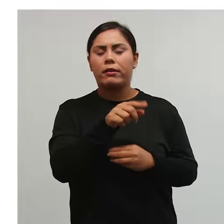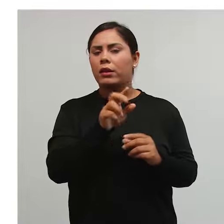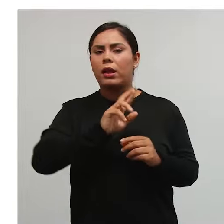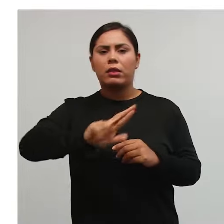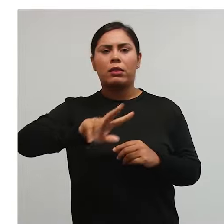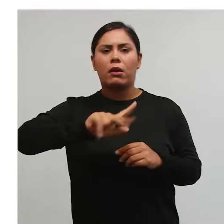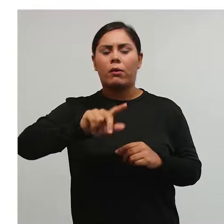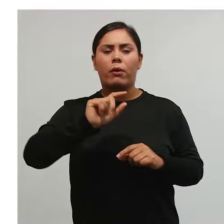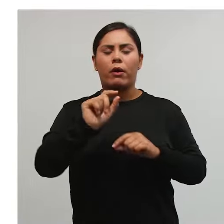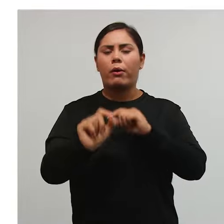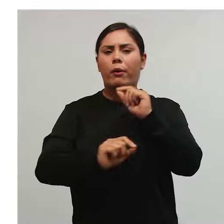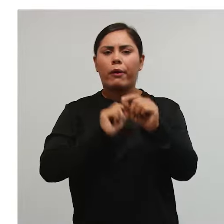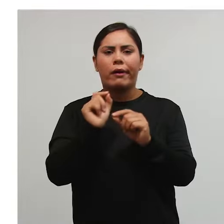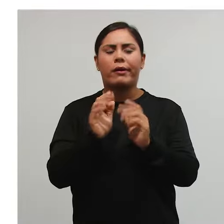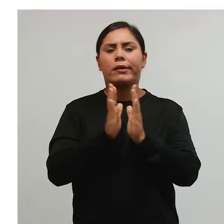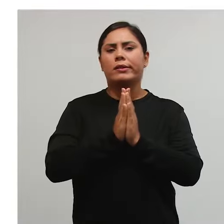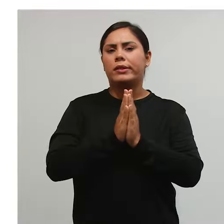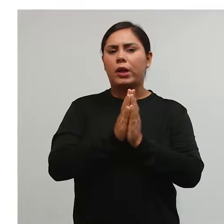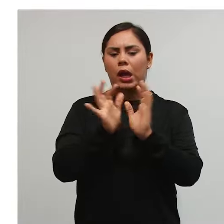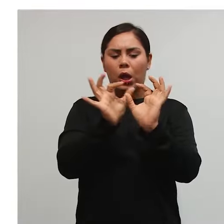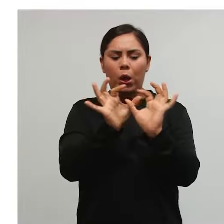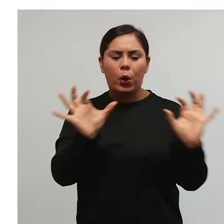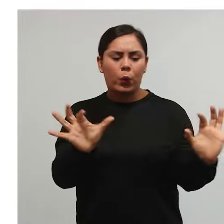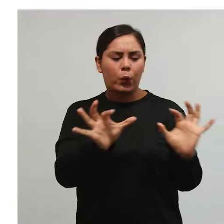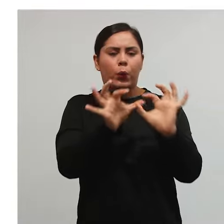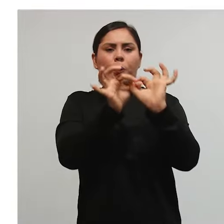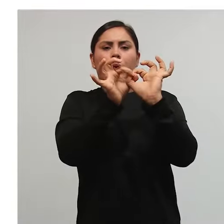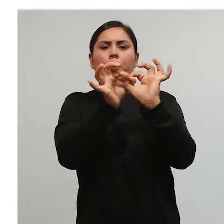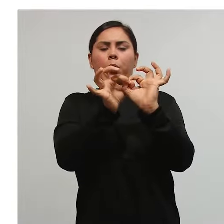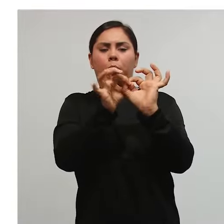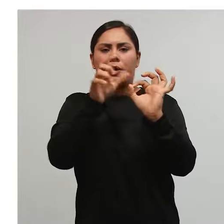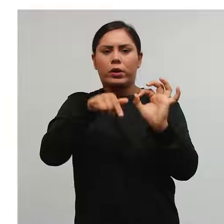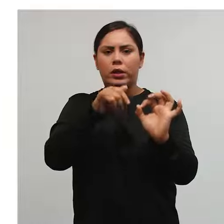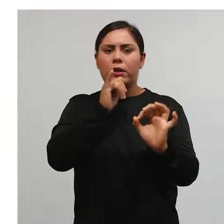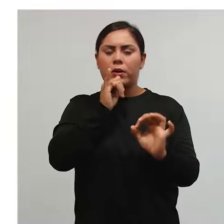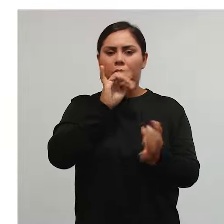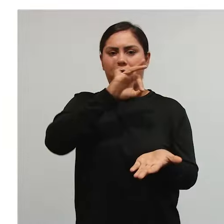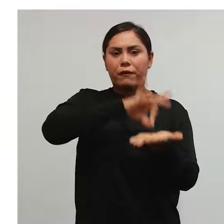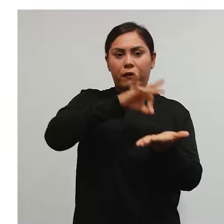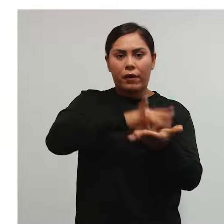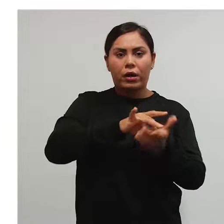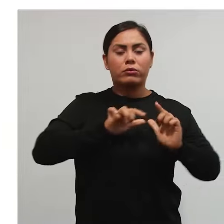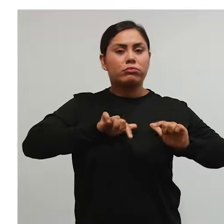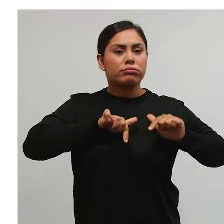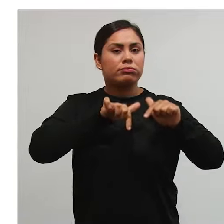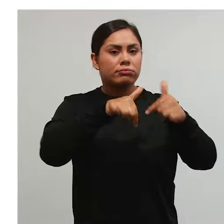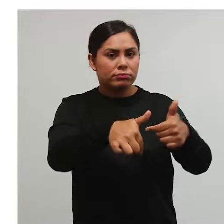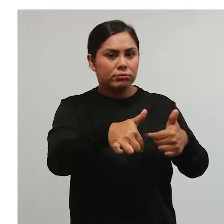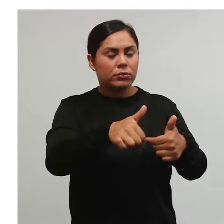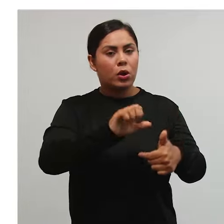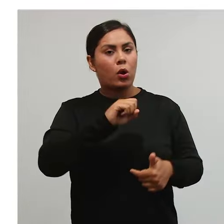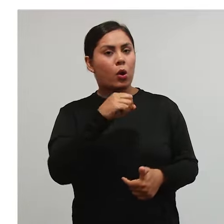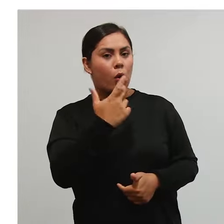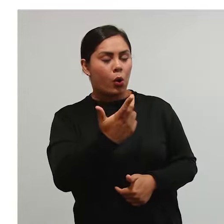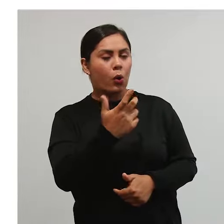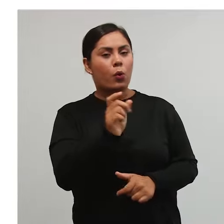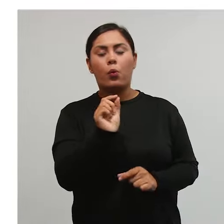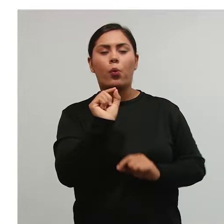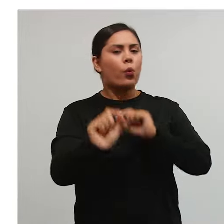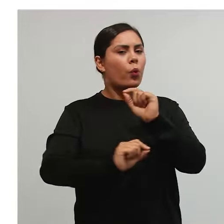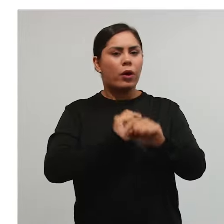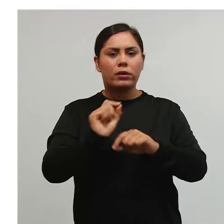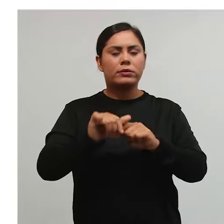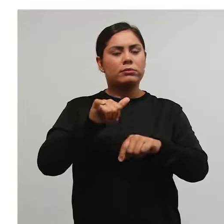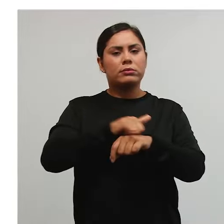nada mais é do que essa união. Ela é resultante do fato gerador, ou em outras palavras,